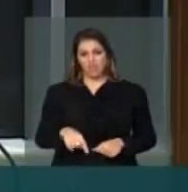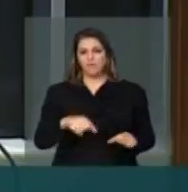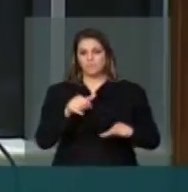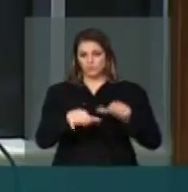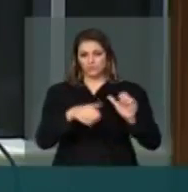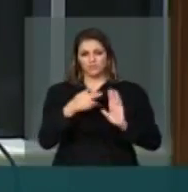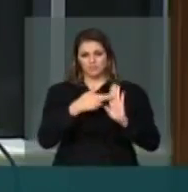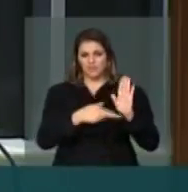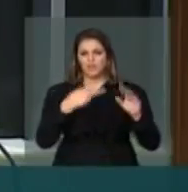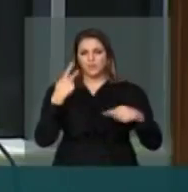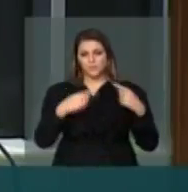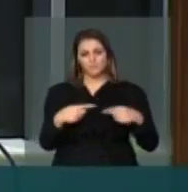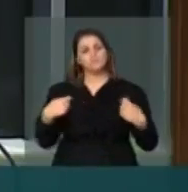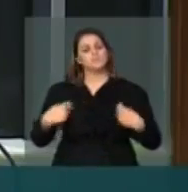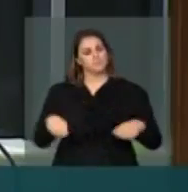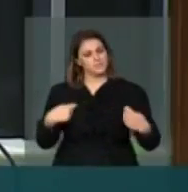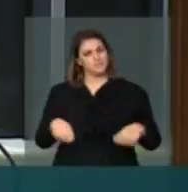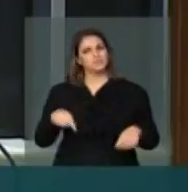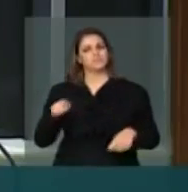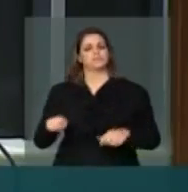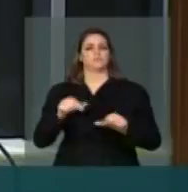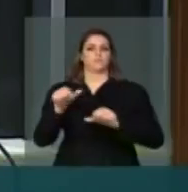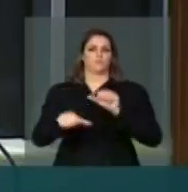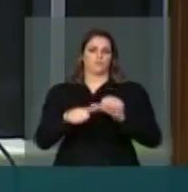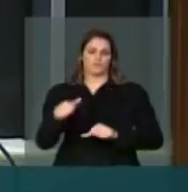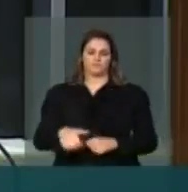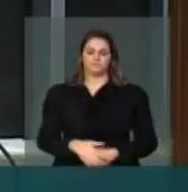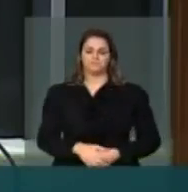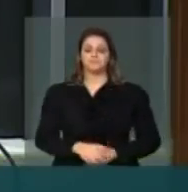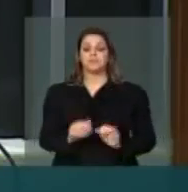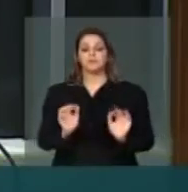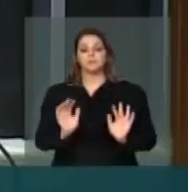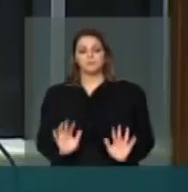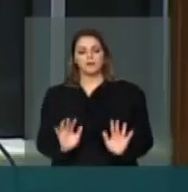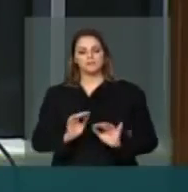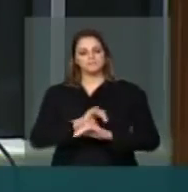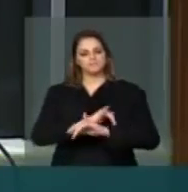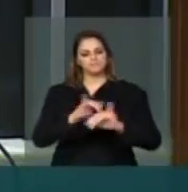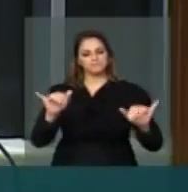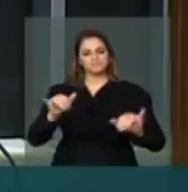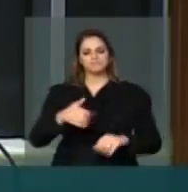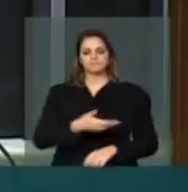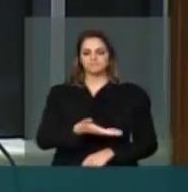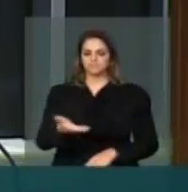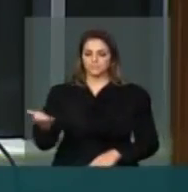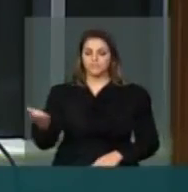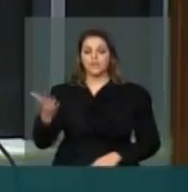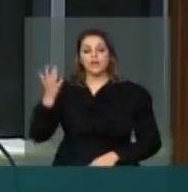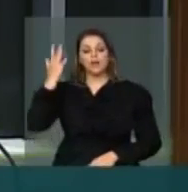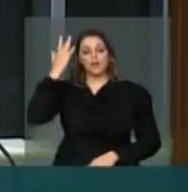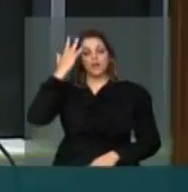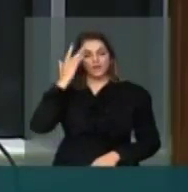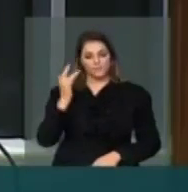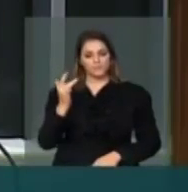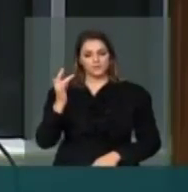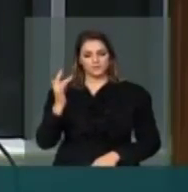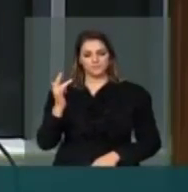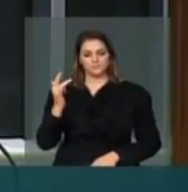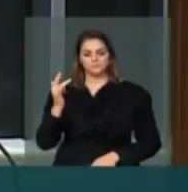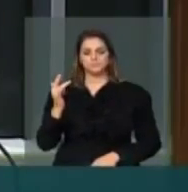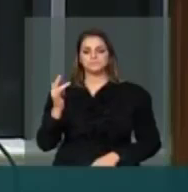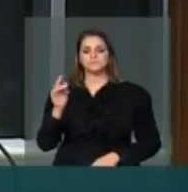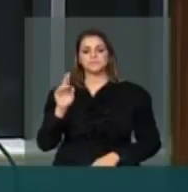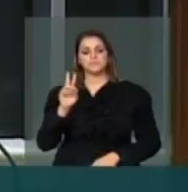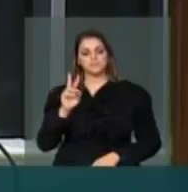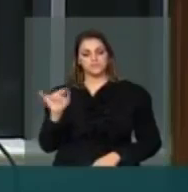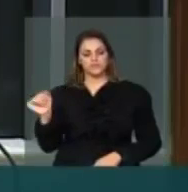Mas quero destacar, senhor presidente, e umas colegas, e todos os que assistem a essa sessão, que amanhã, uma iniciativa